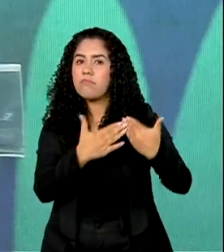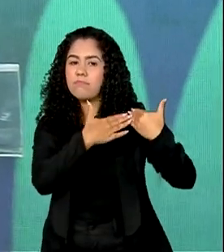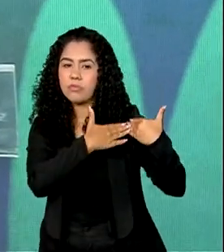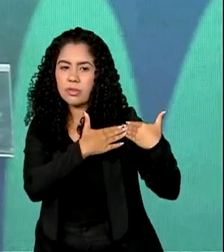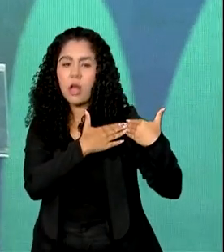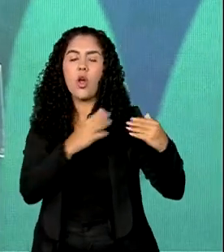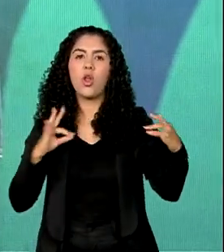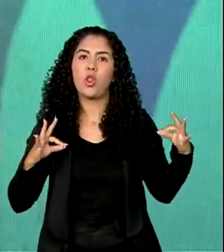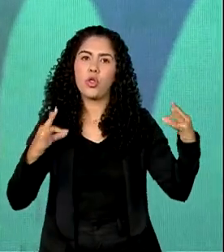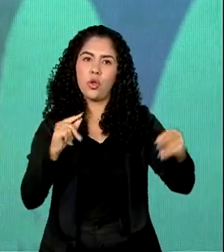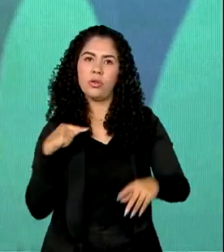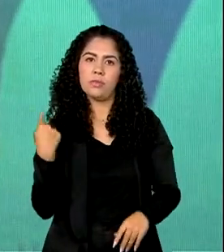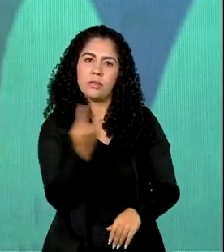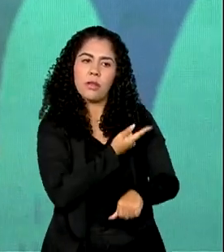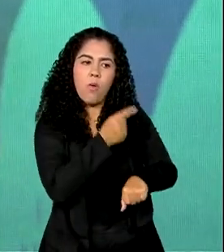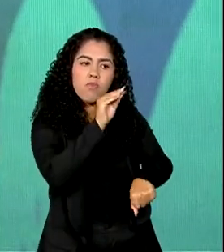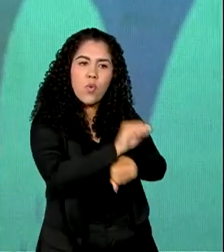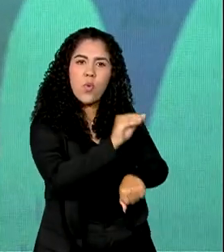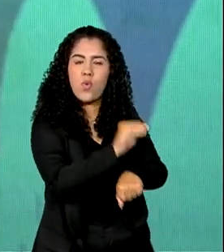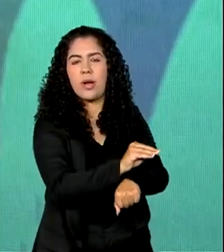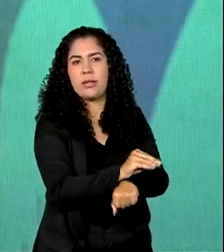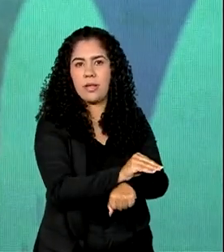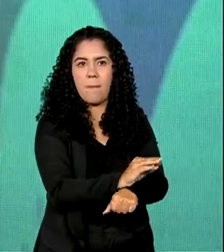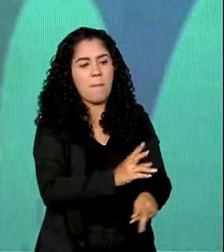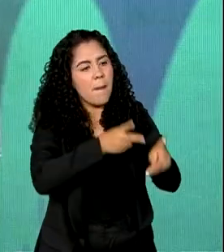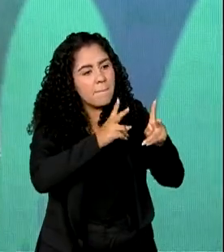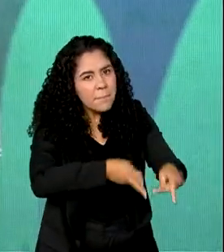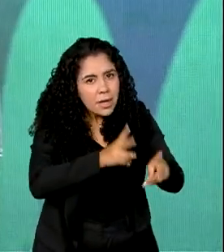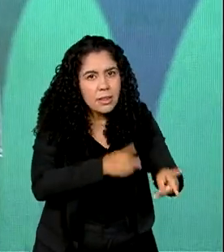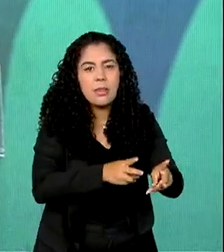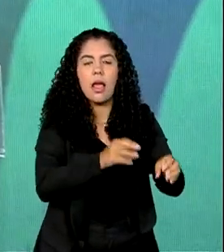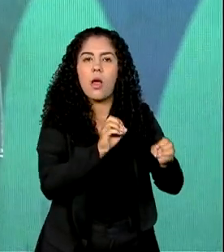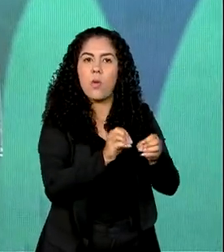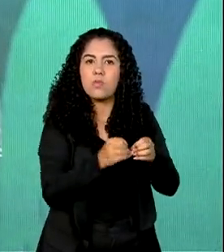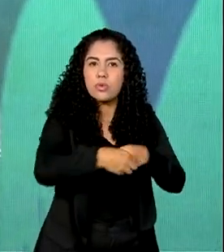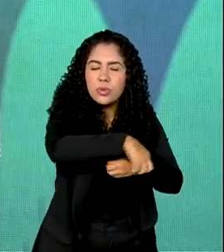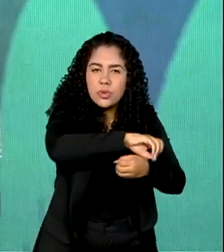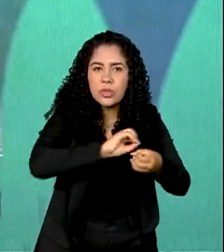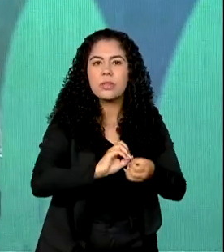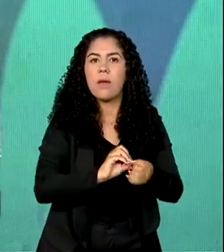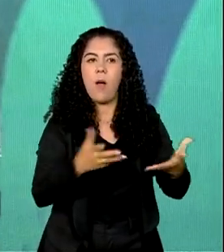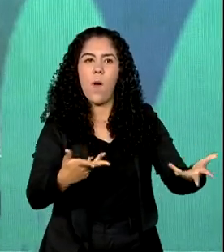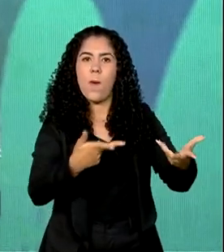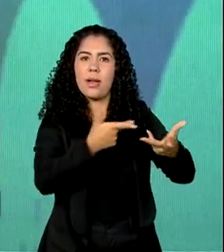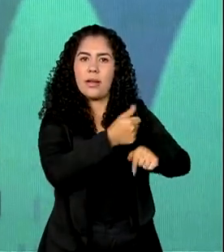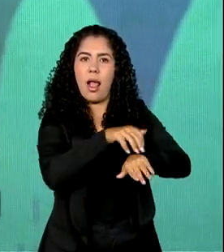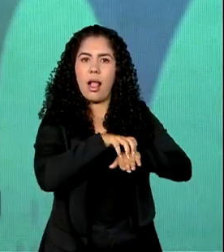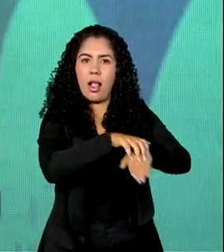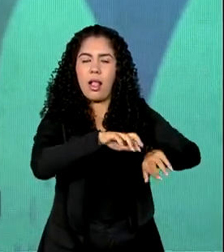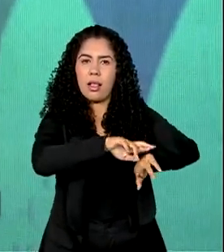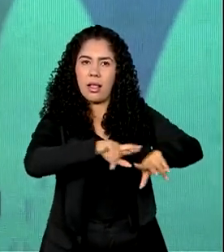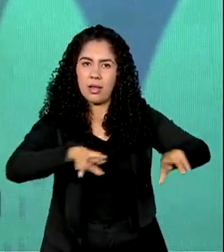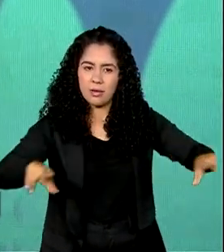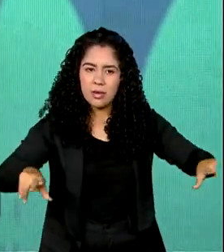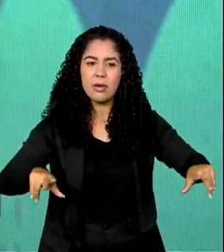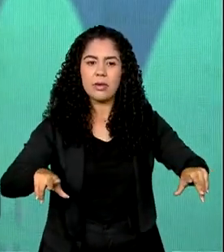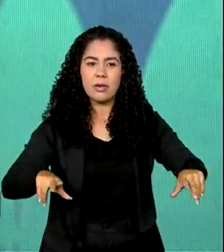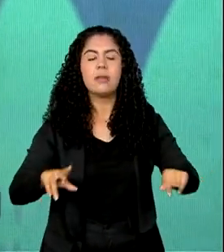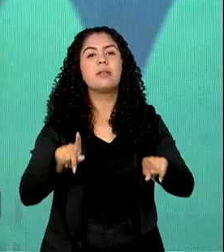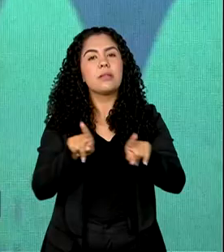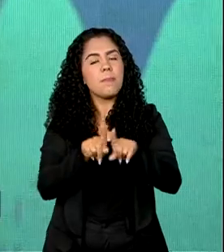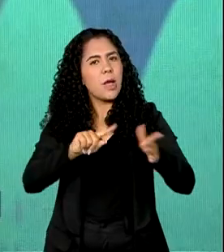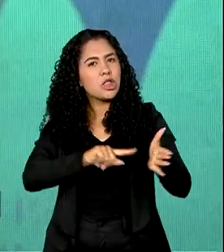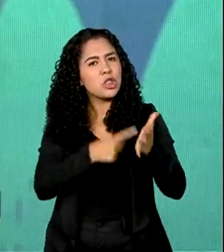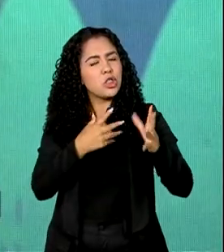por esses veículos é lá, para que seja mantida nos municípios a qualidade de transporte escolar. Assim, pontual e seguro,